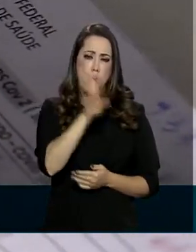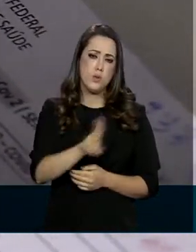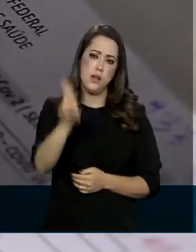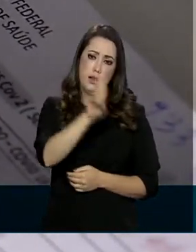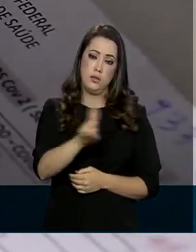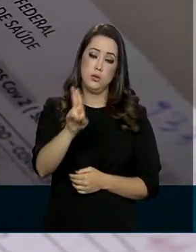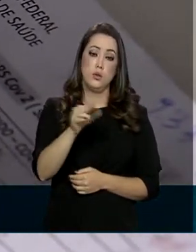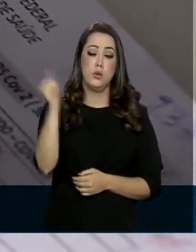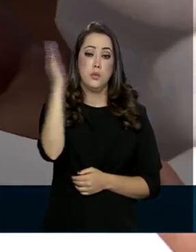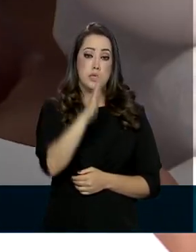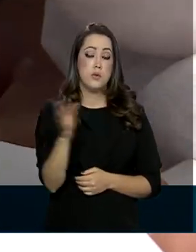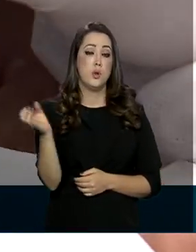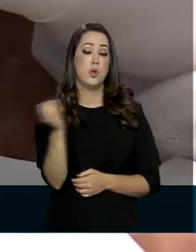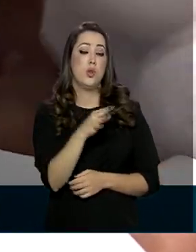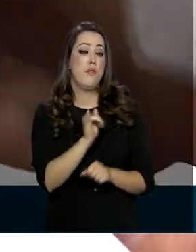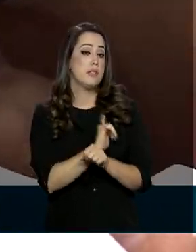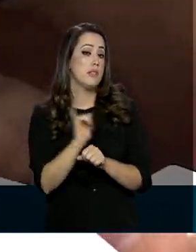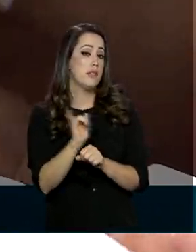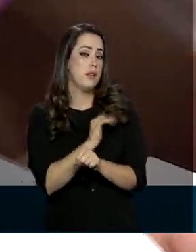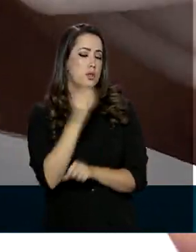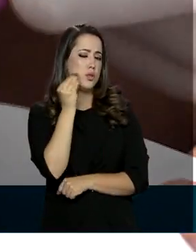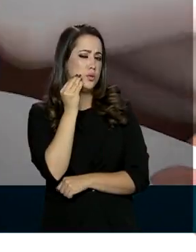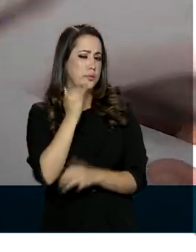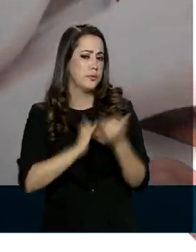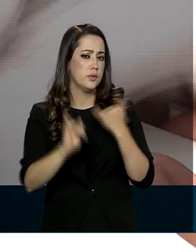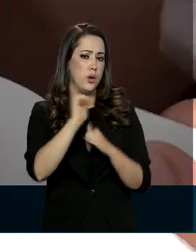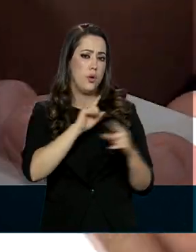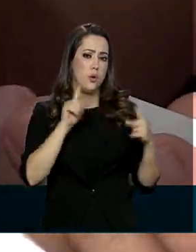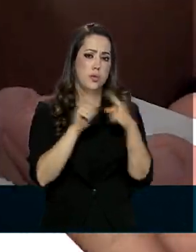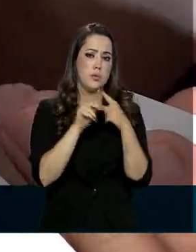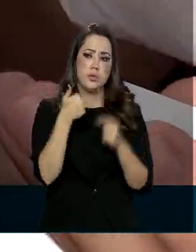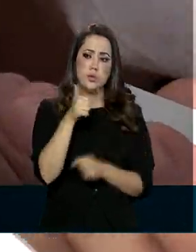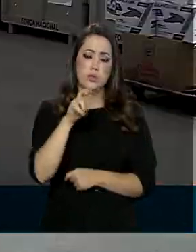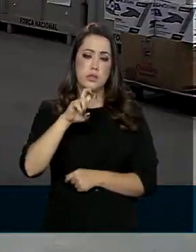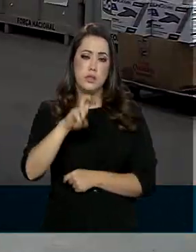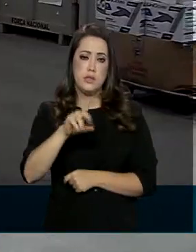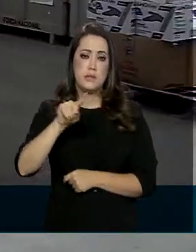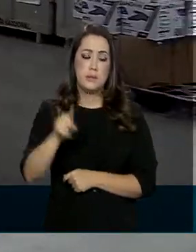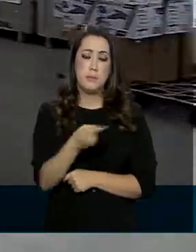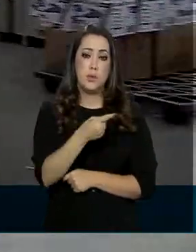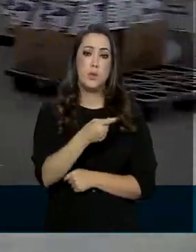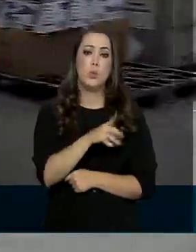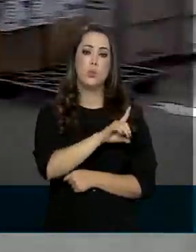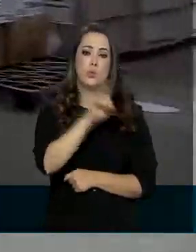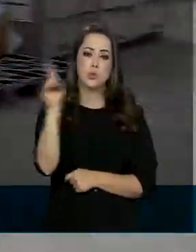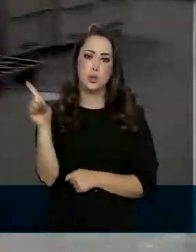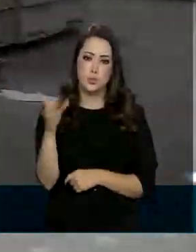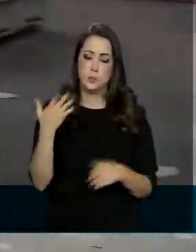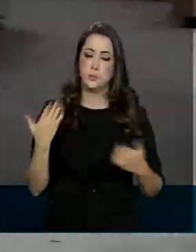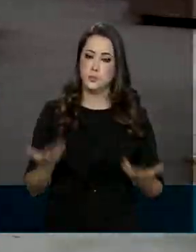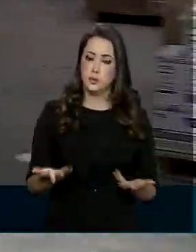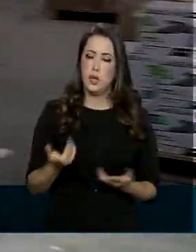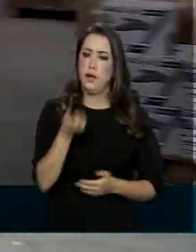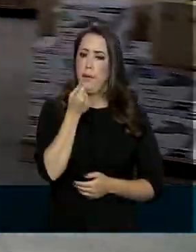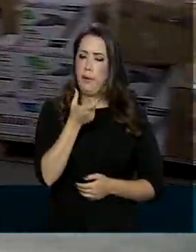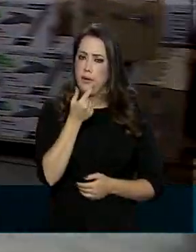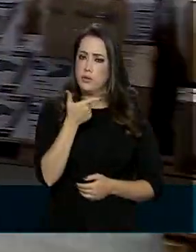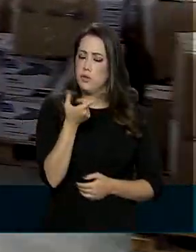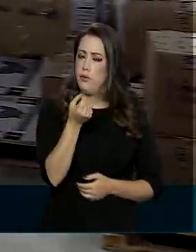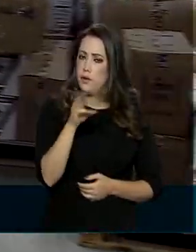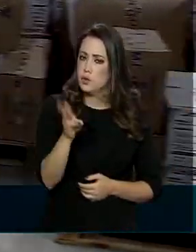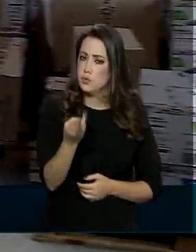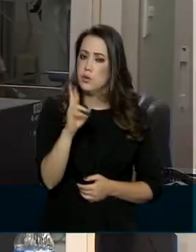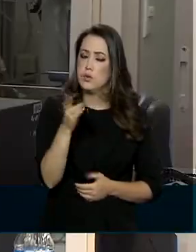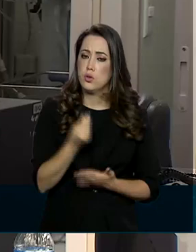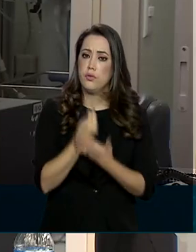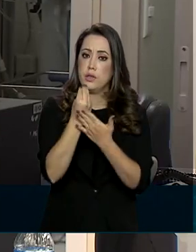nova estratégia de testagem. E a meta é processar 115 mil exames por dia. Em relação a medicamentos, quase 20 milhões já foram